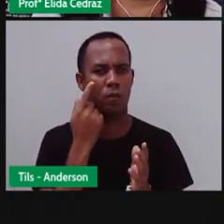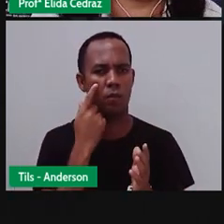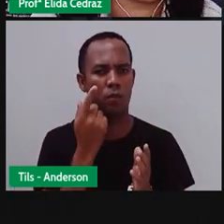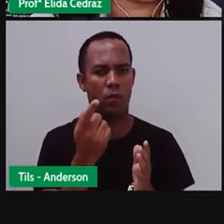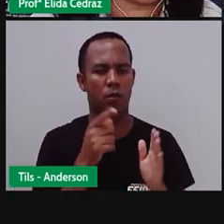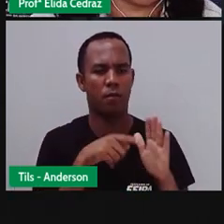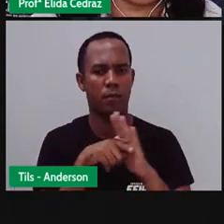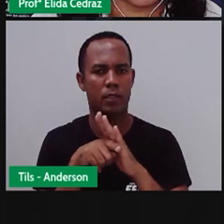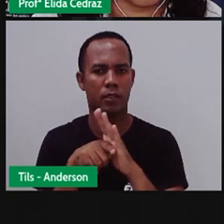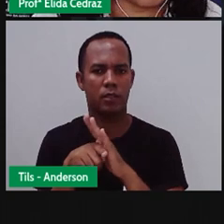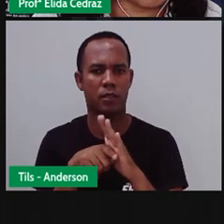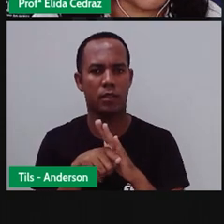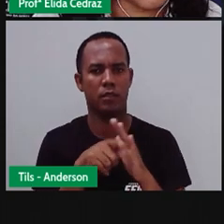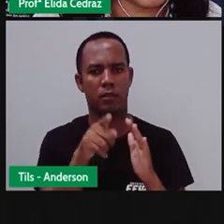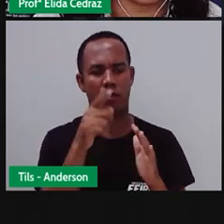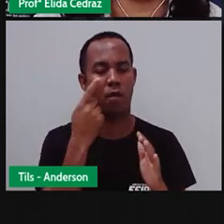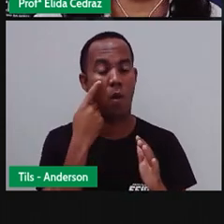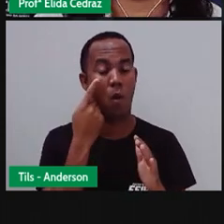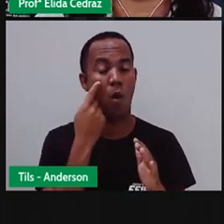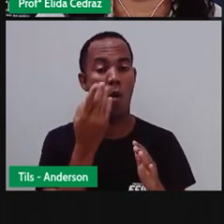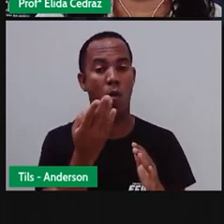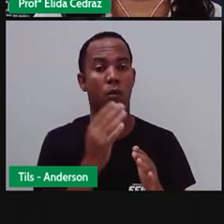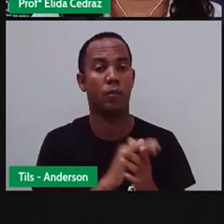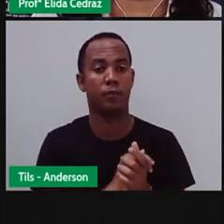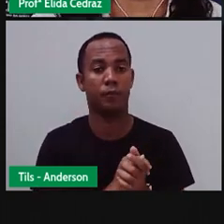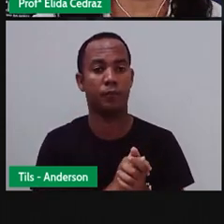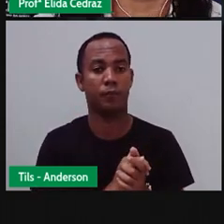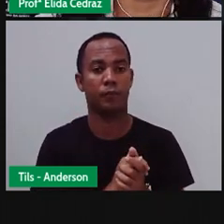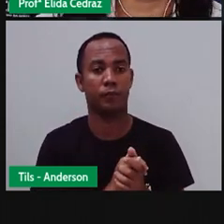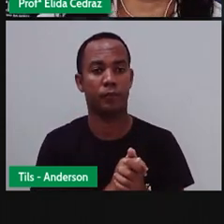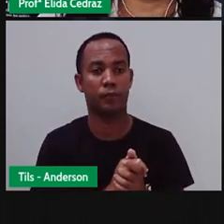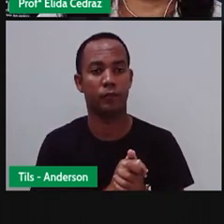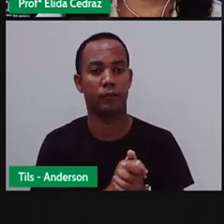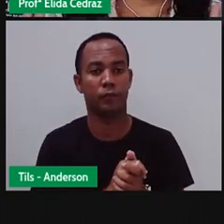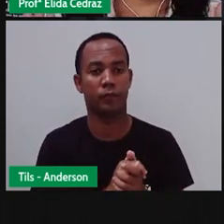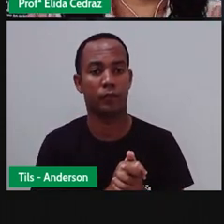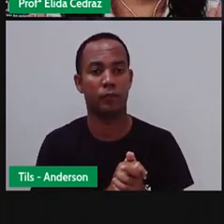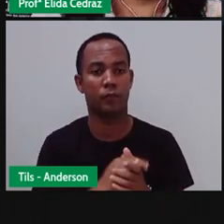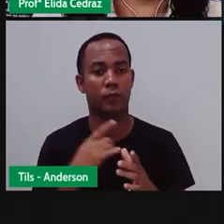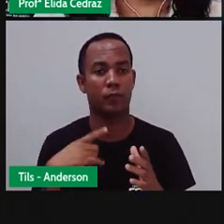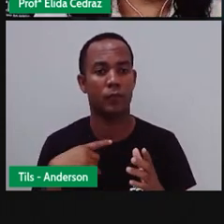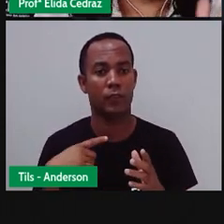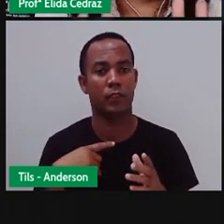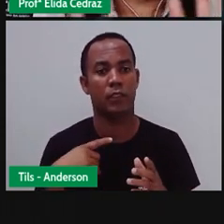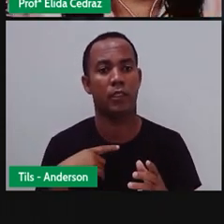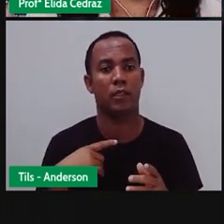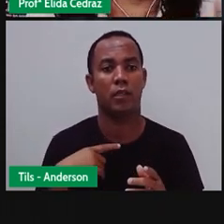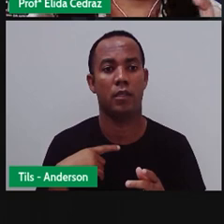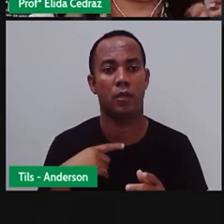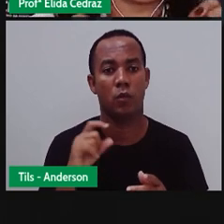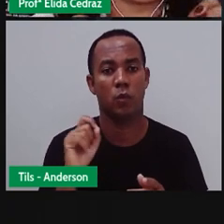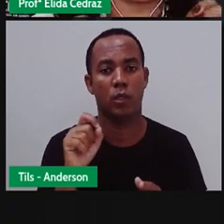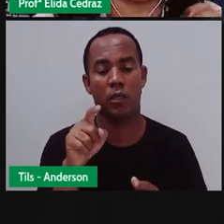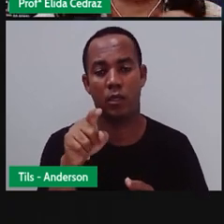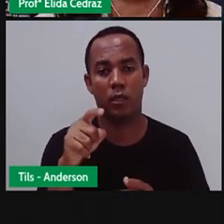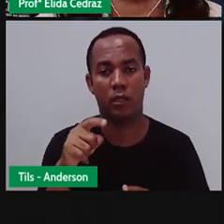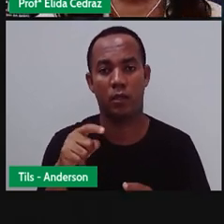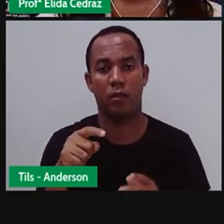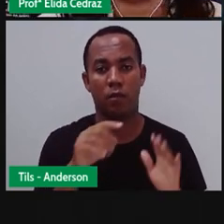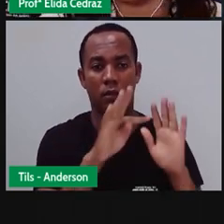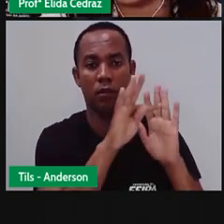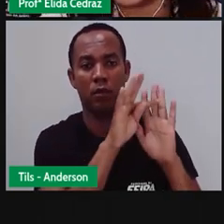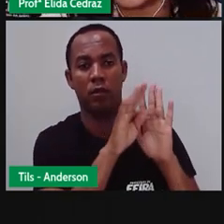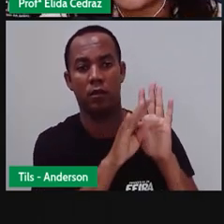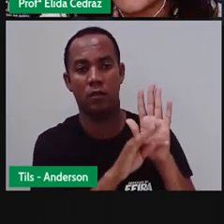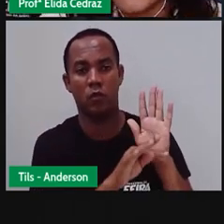Você sabe que a Pró ama os pets, né? Então, eu trouxe esse texto jornalístico